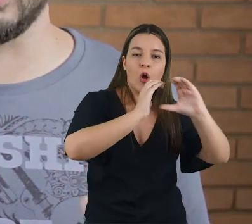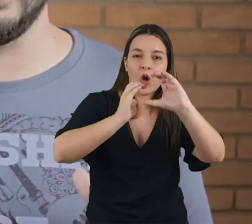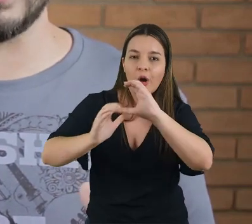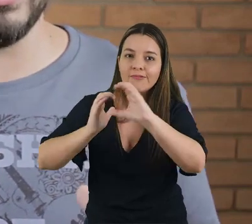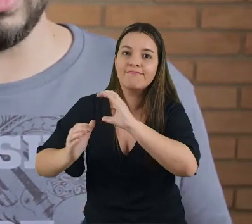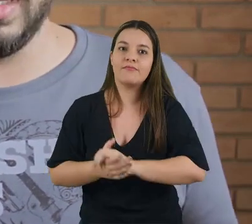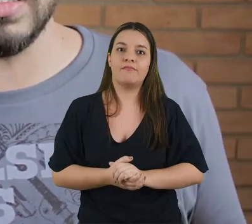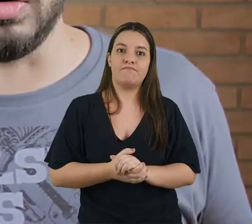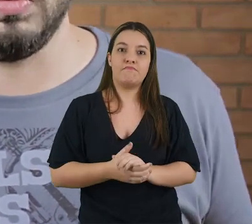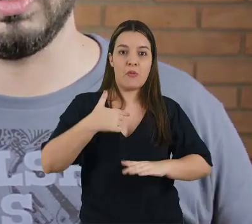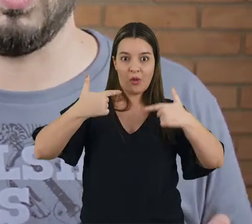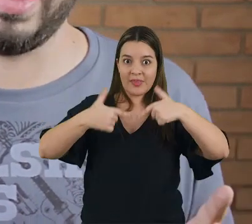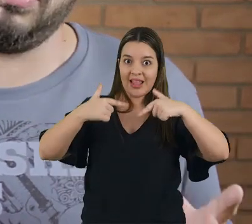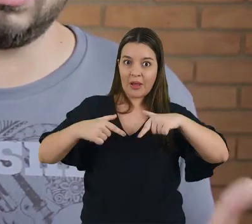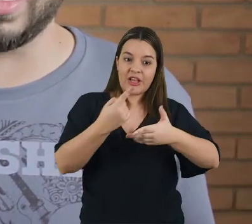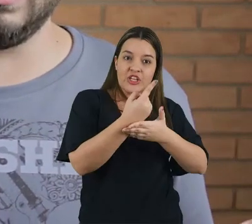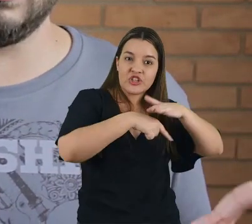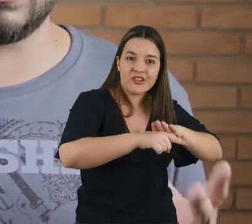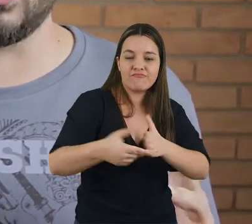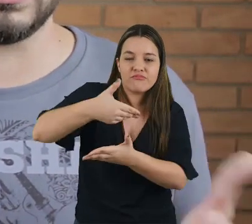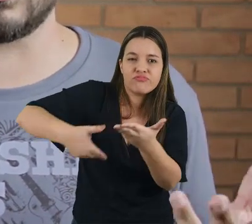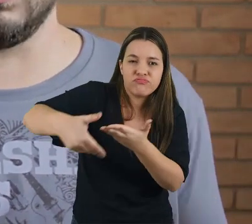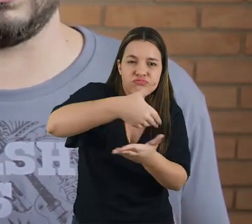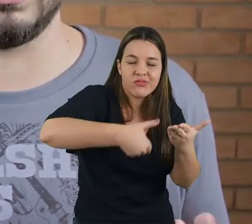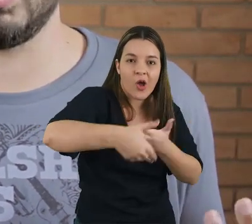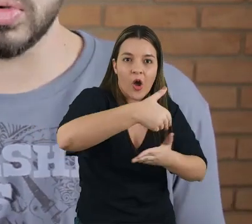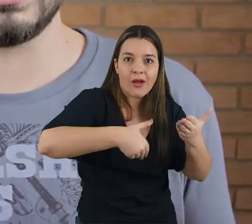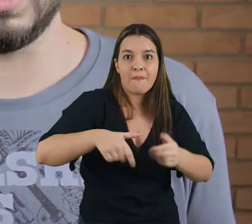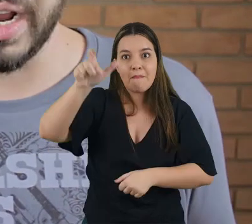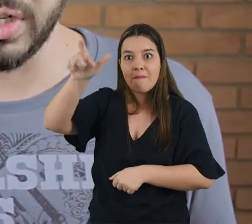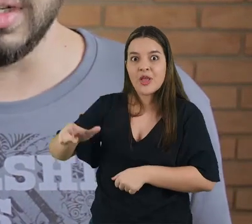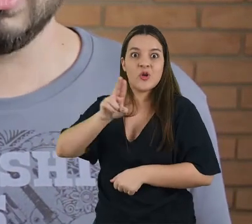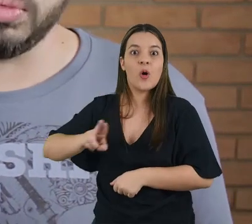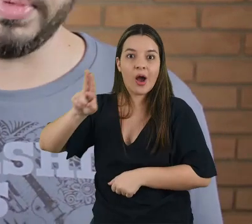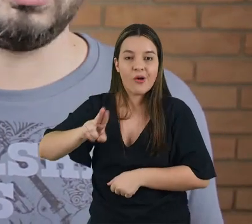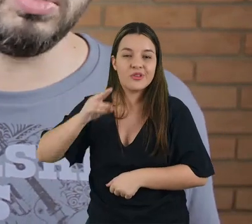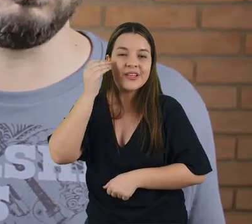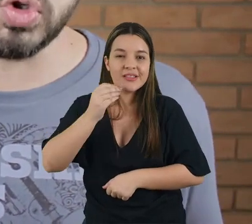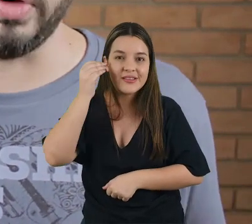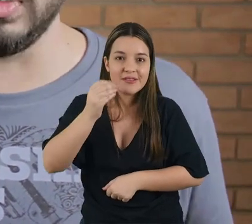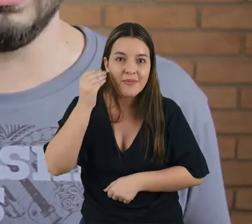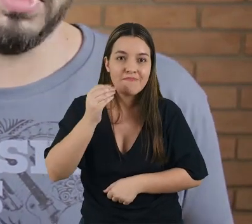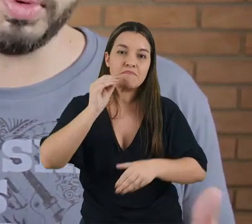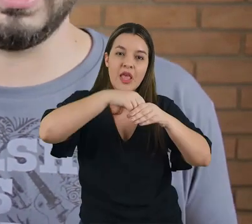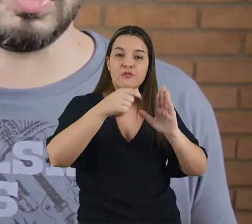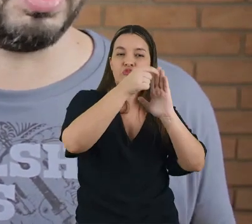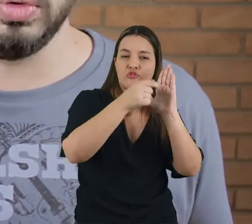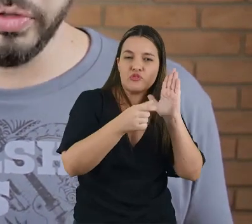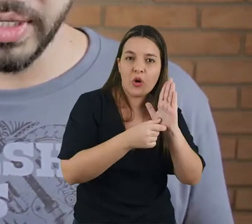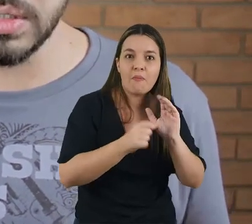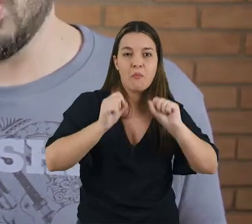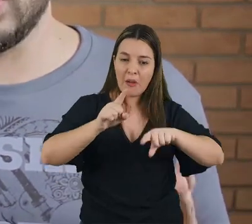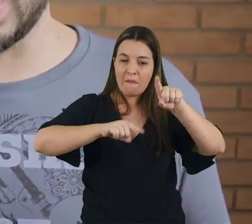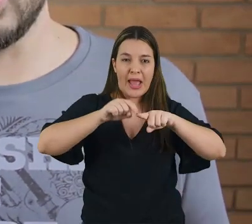vídeo, que se chama design de interação. Então é o design das coisas com que as pessoas interagem. Normalmente um software, mas poderia ser